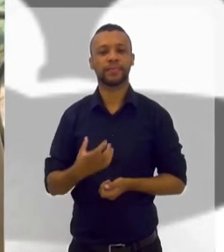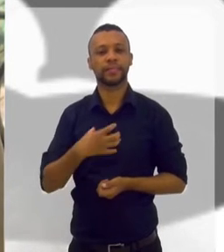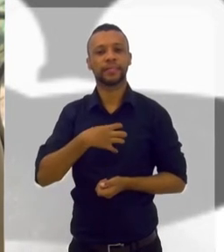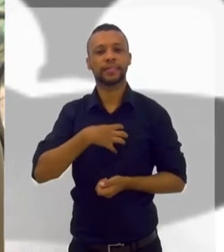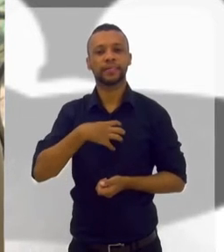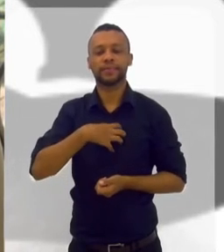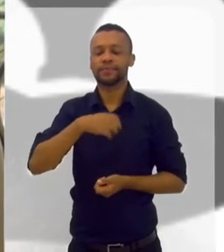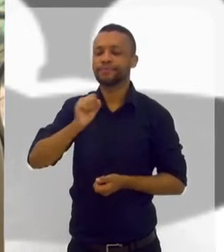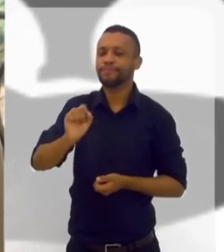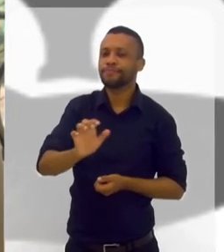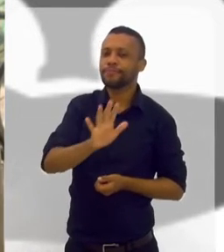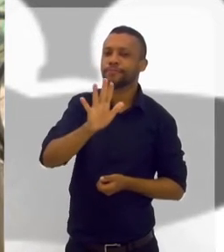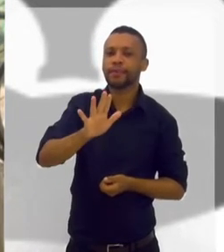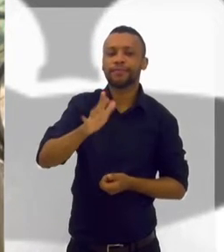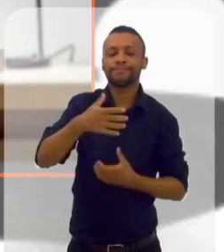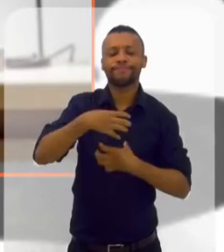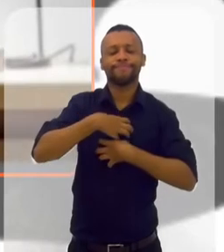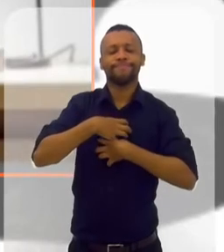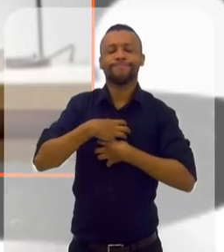Se sentindo cada vez melhor.